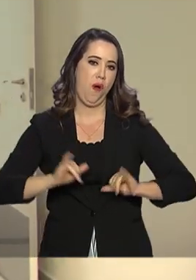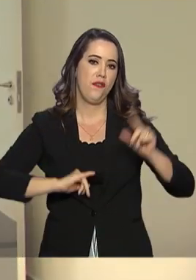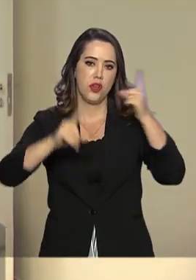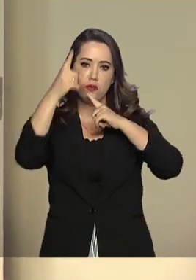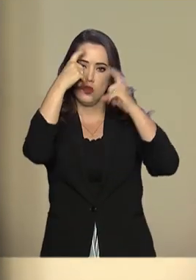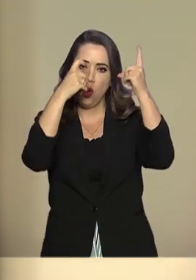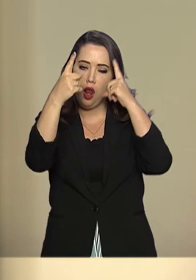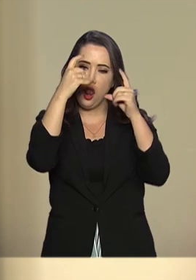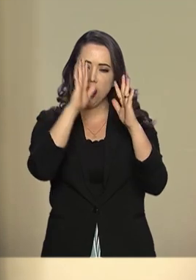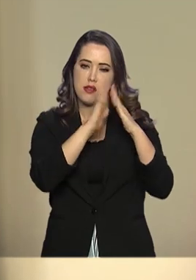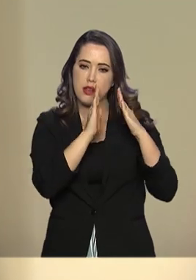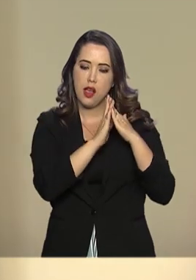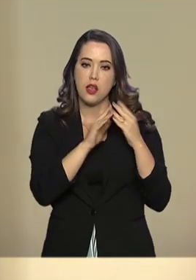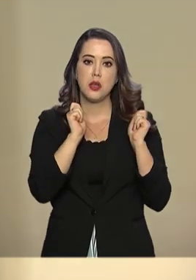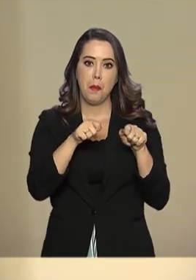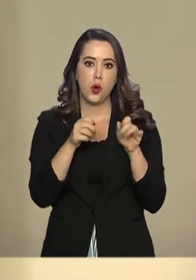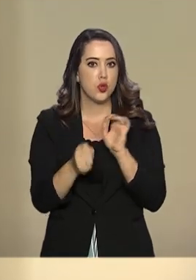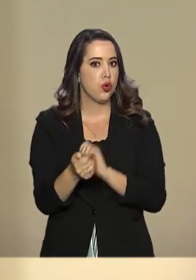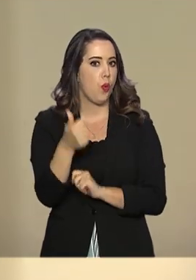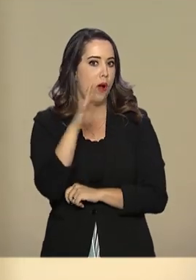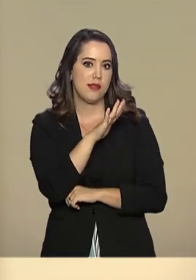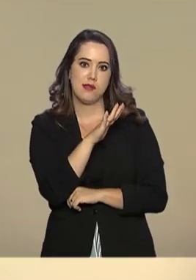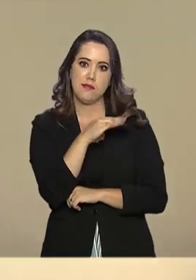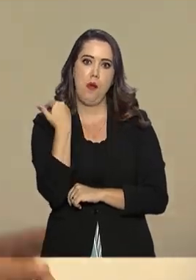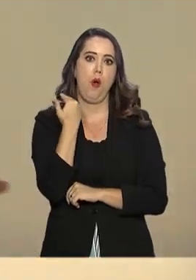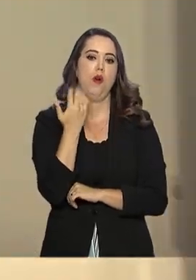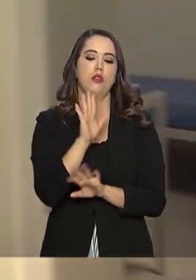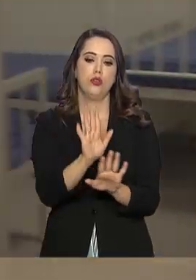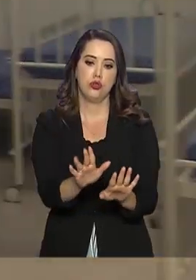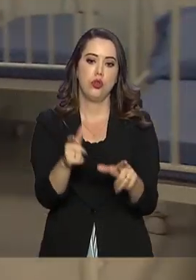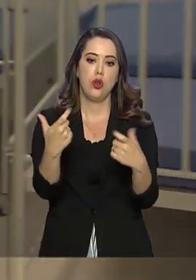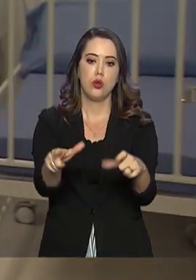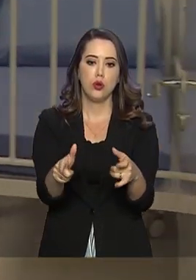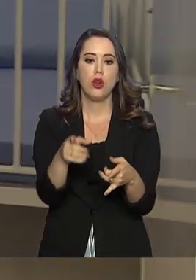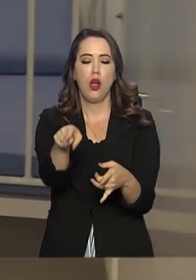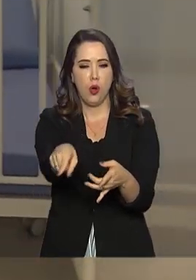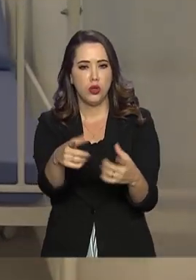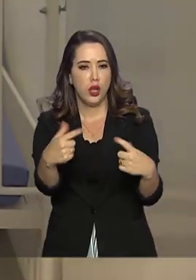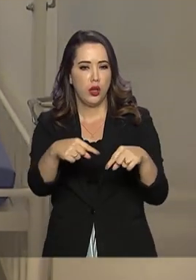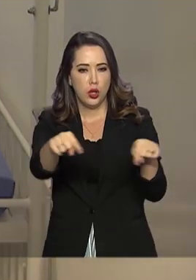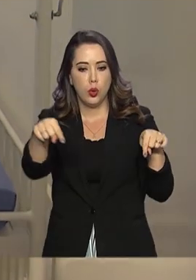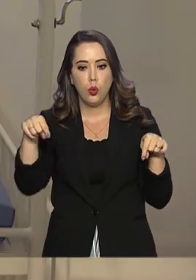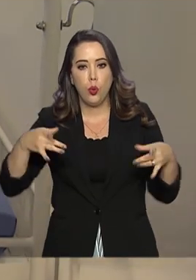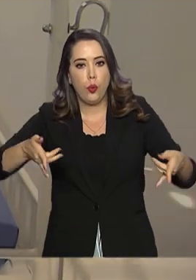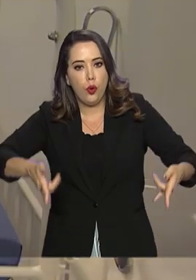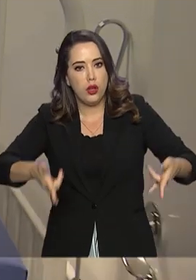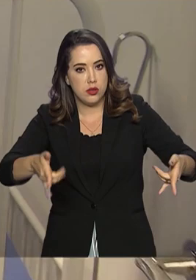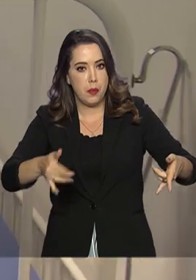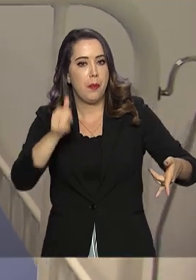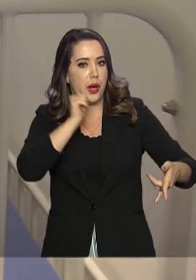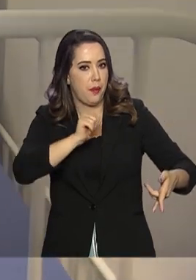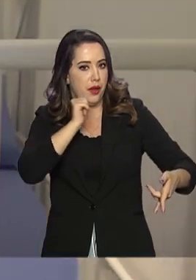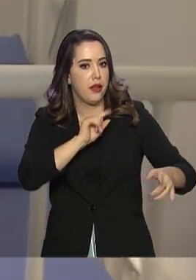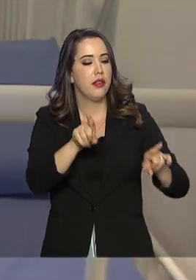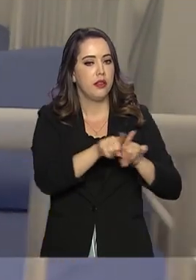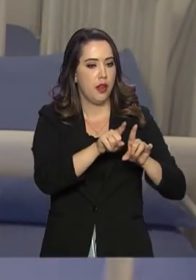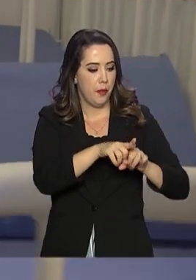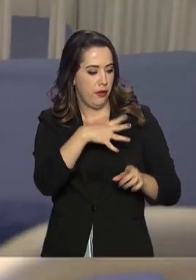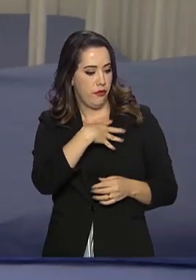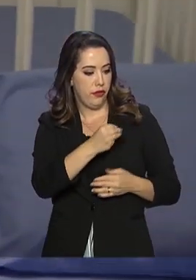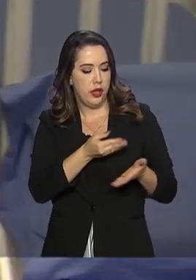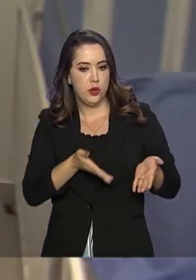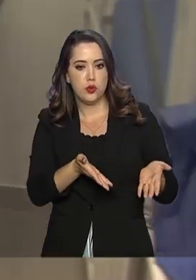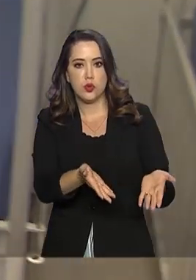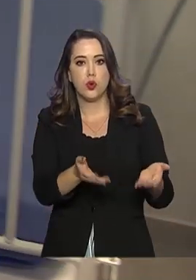doméstica, aqueles que podem terminar em feminicídio. O alojamento tem quartos com camas para as mães e suas crianças.